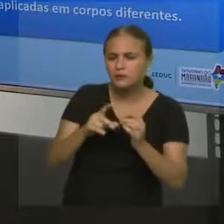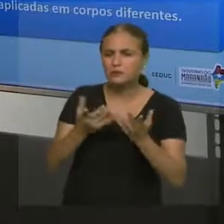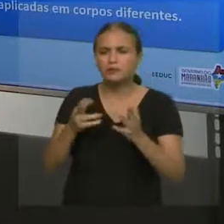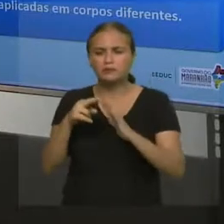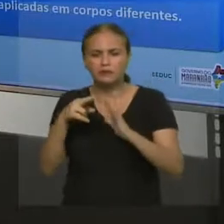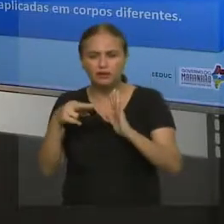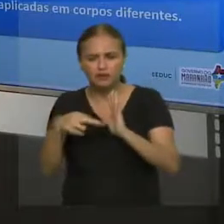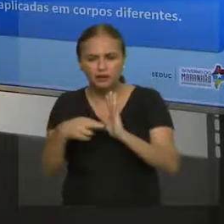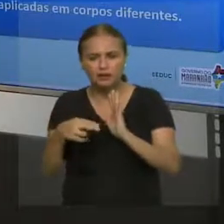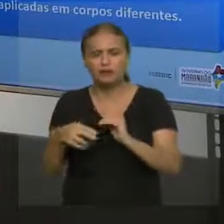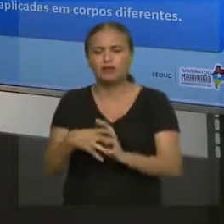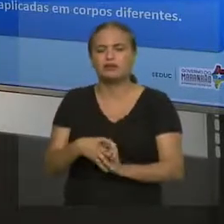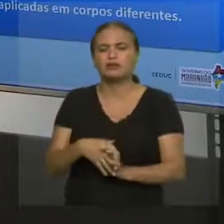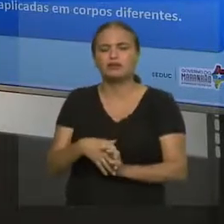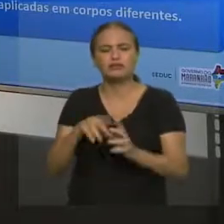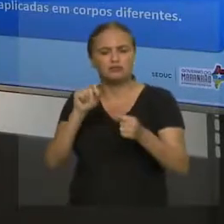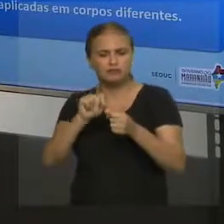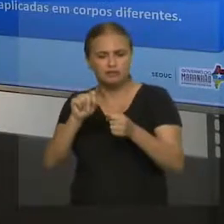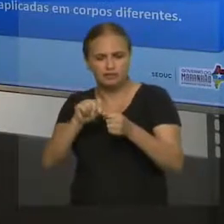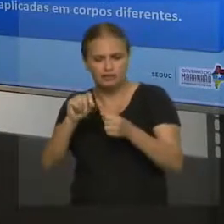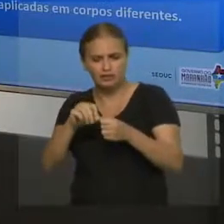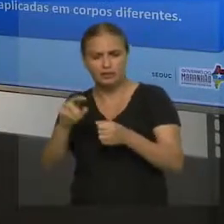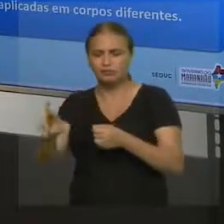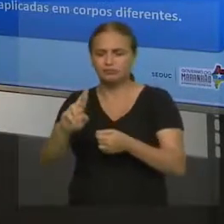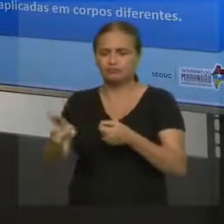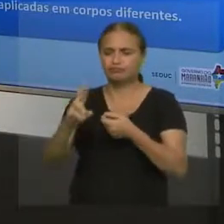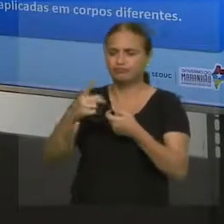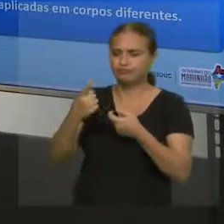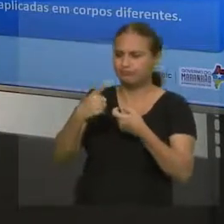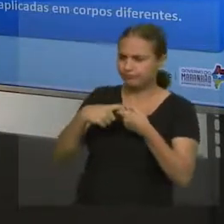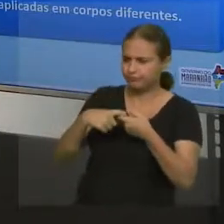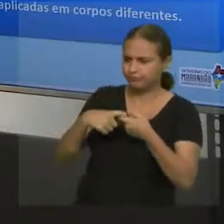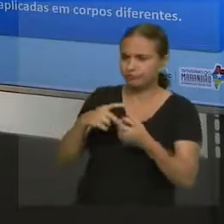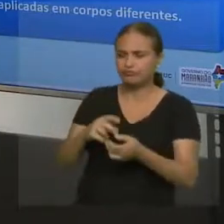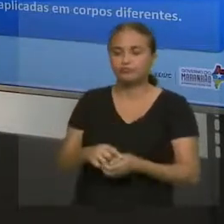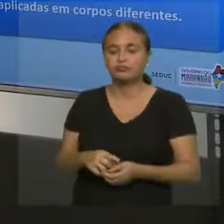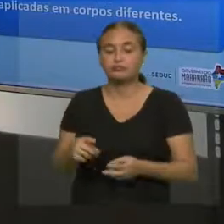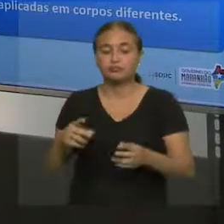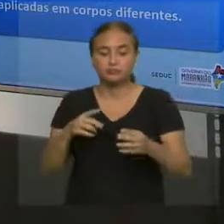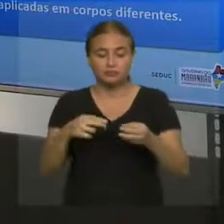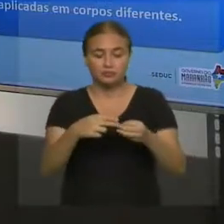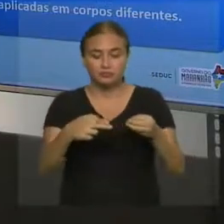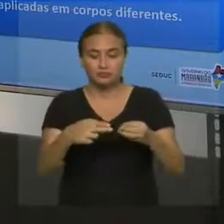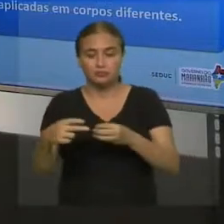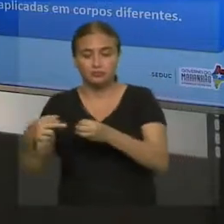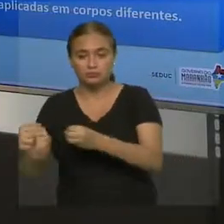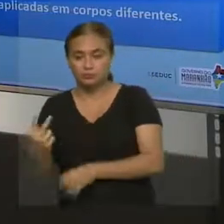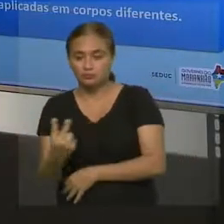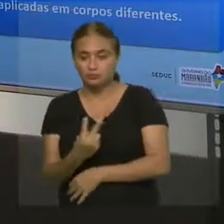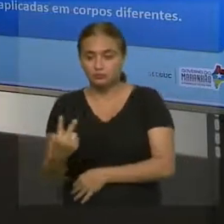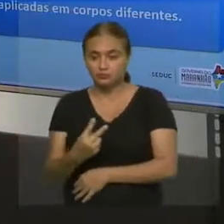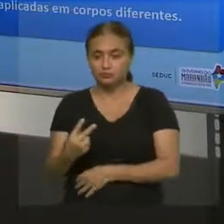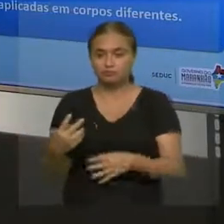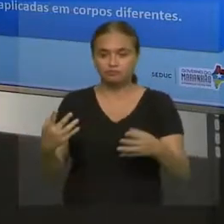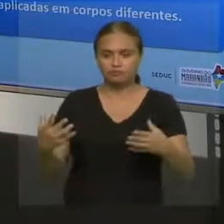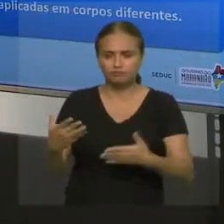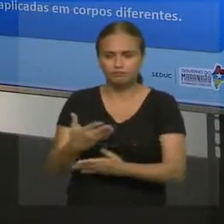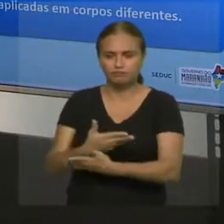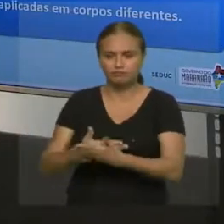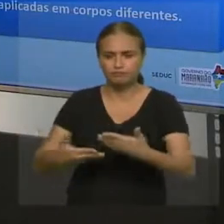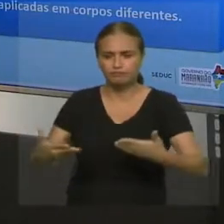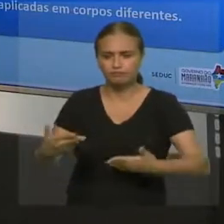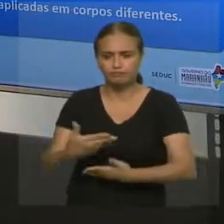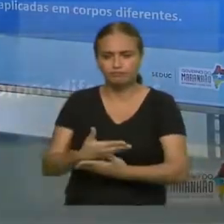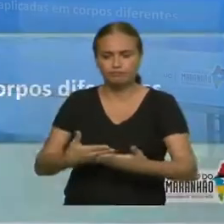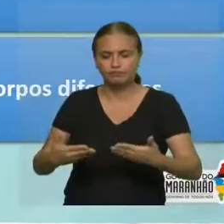alguma maneira, mas tem alguns detalhes interessantes aqui. Se dois corpos interagirem entre si simultaneamente,